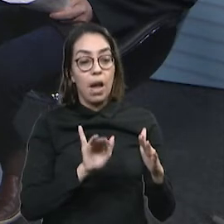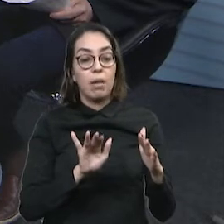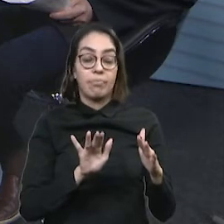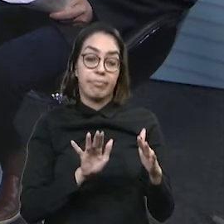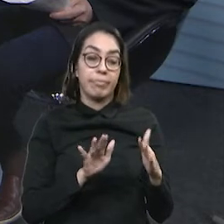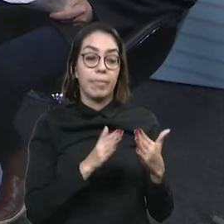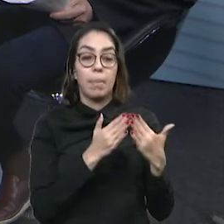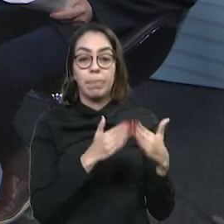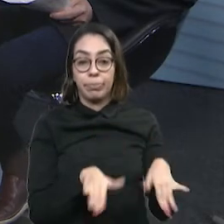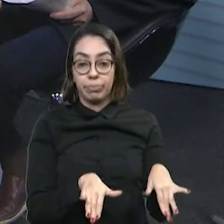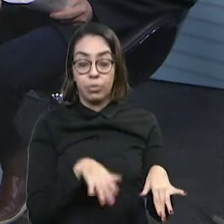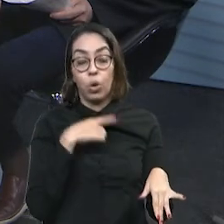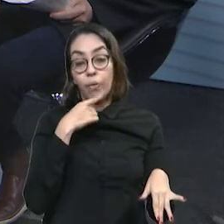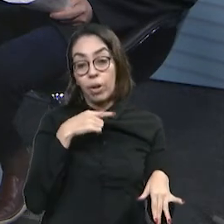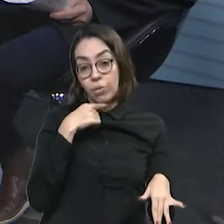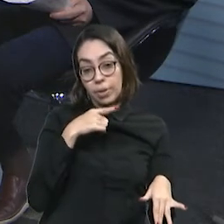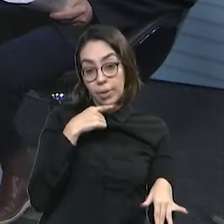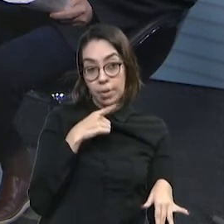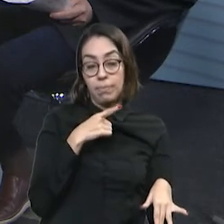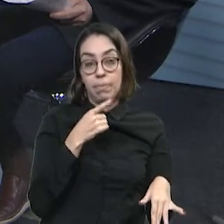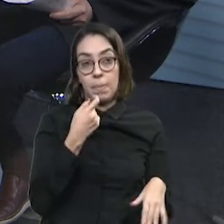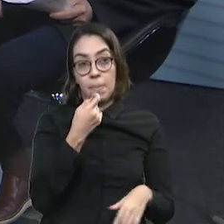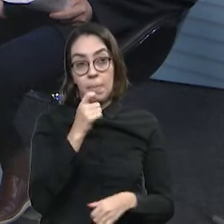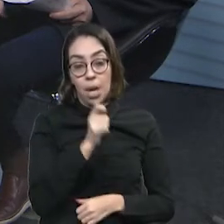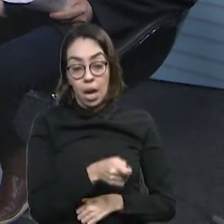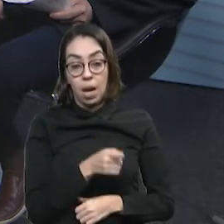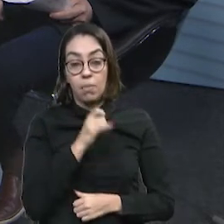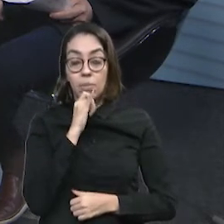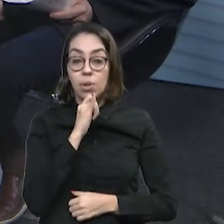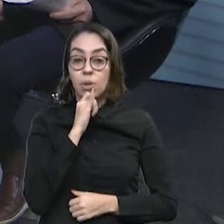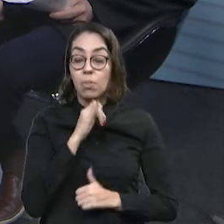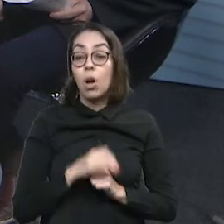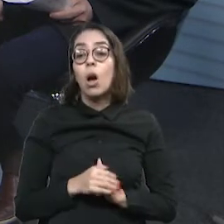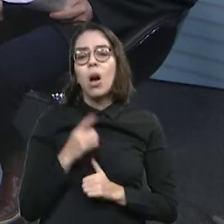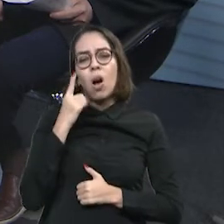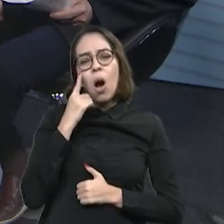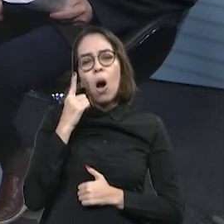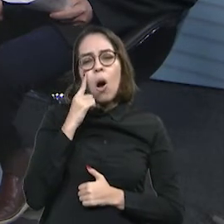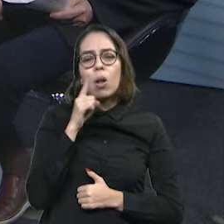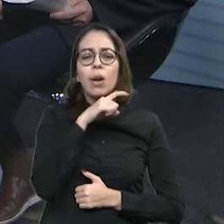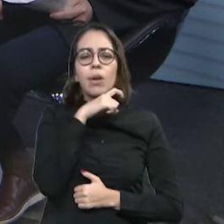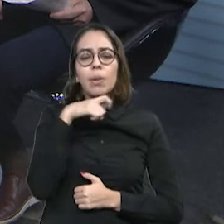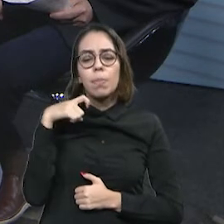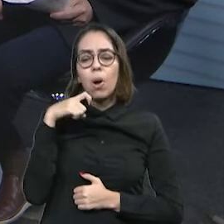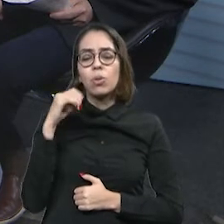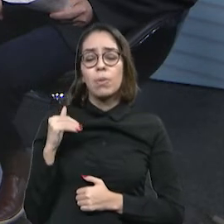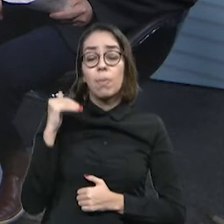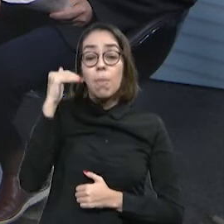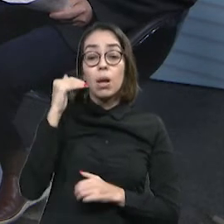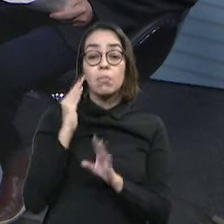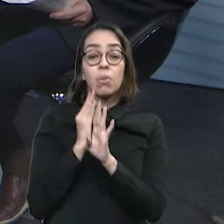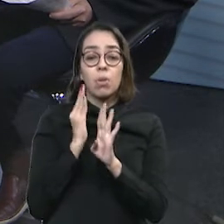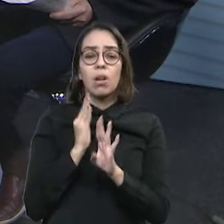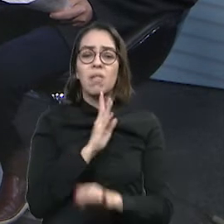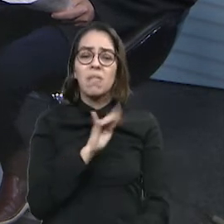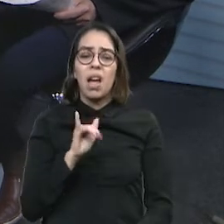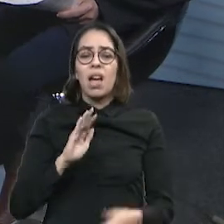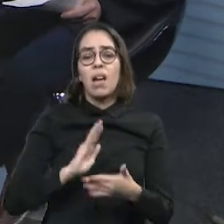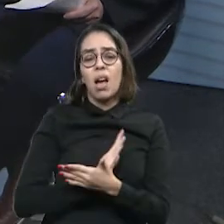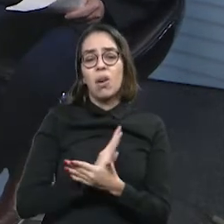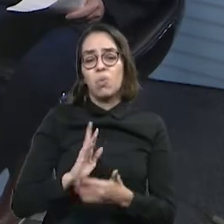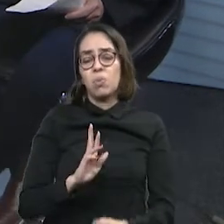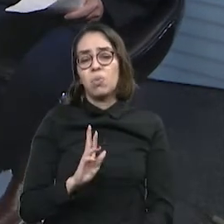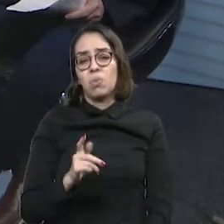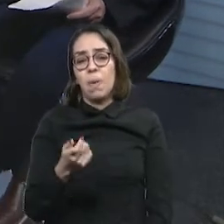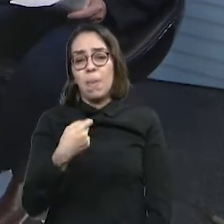forma, a impressão que fica é essa, né? Vamos cobrar uma carga mais pesada porque já sabemos que existe a sonegação lá na ponta. E quanto mais aumenta a carga,